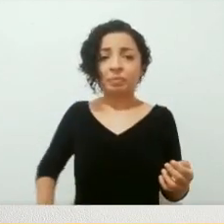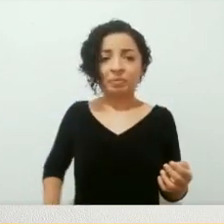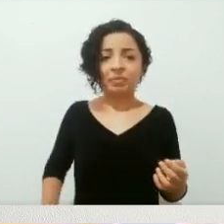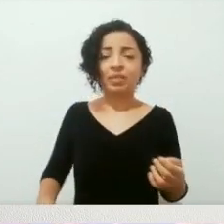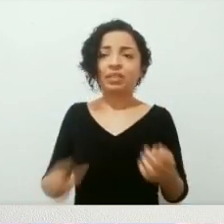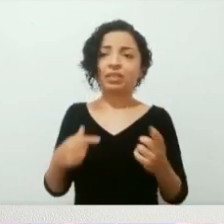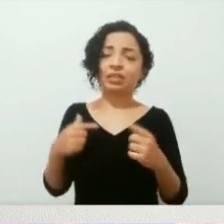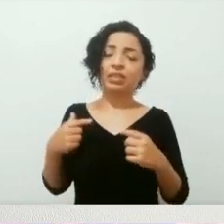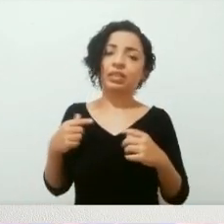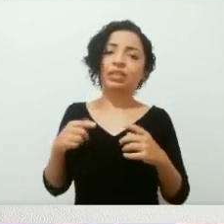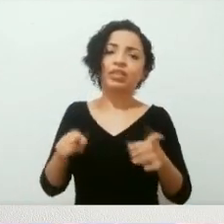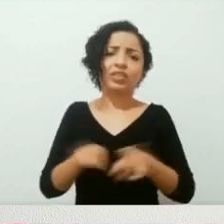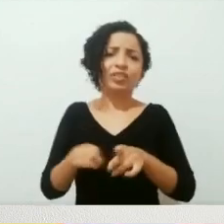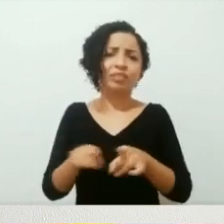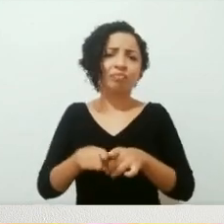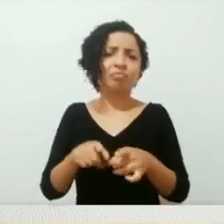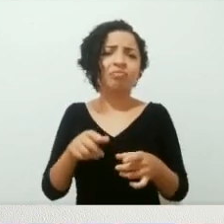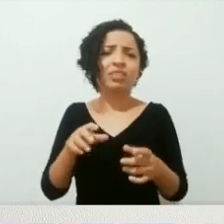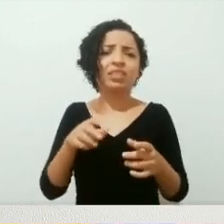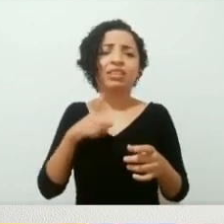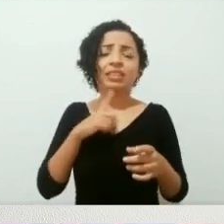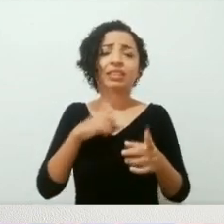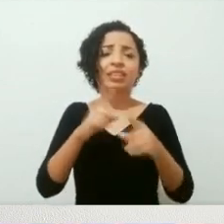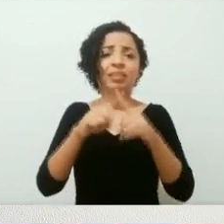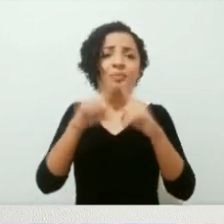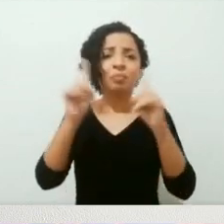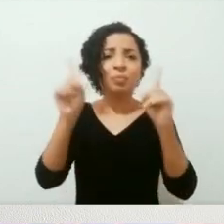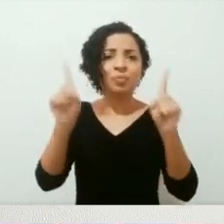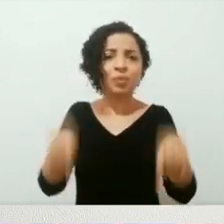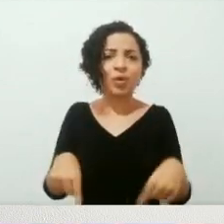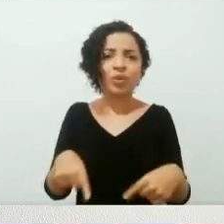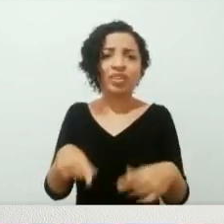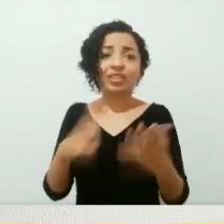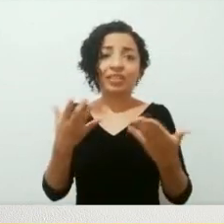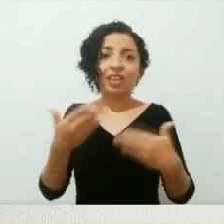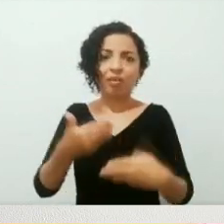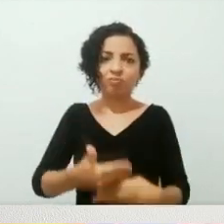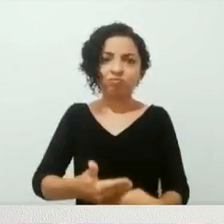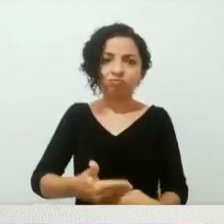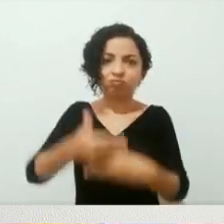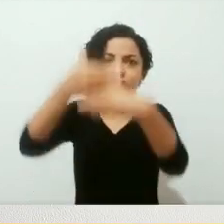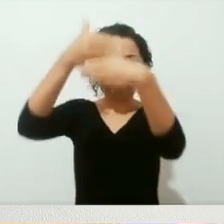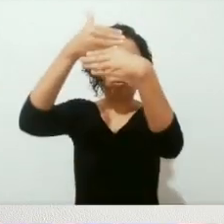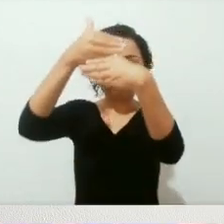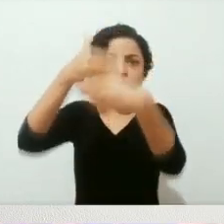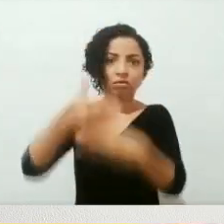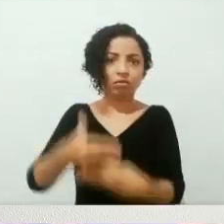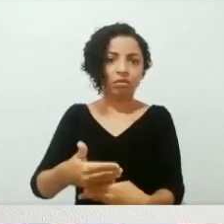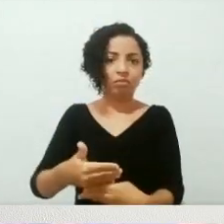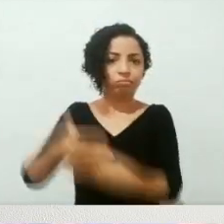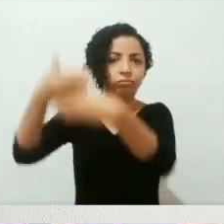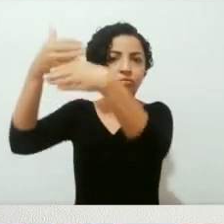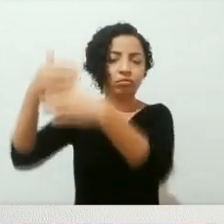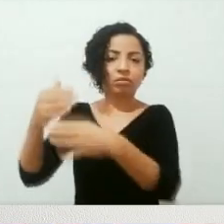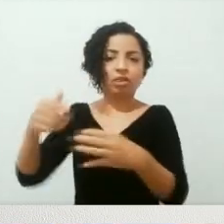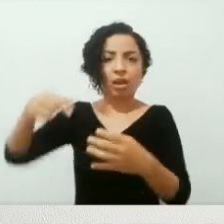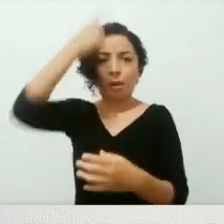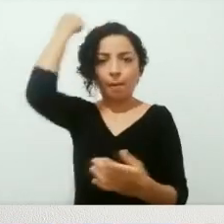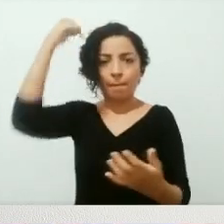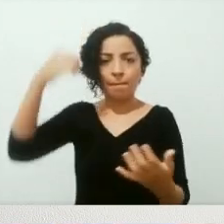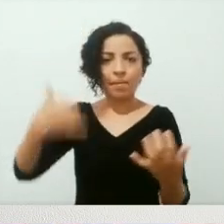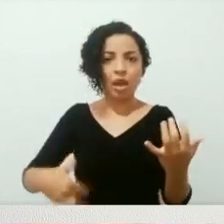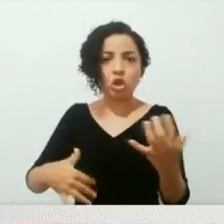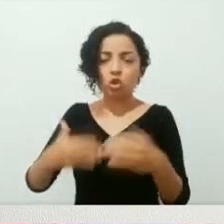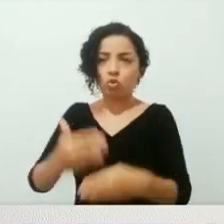mas hoje é muito mais enfático, tem como projeto uma barreira mesmo, física, através do muro, então ela